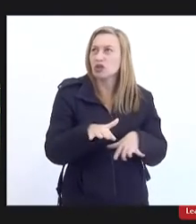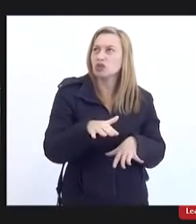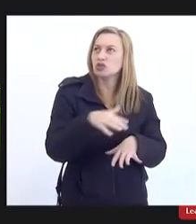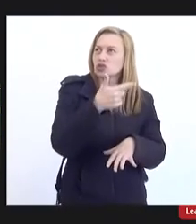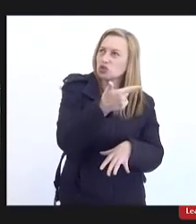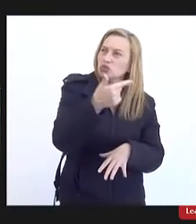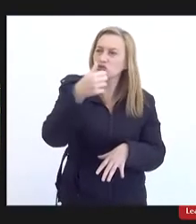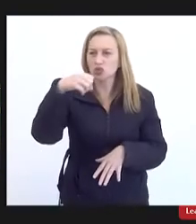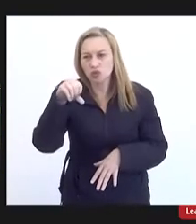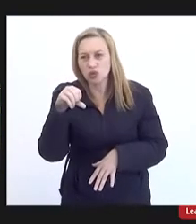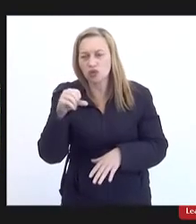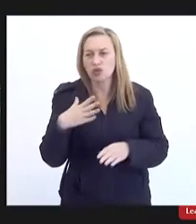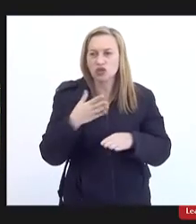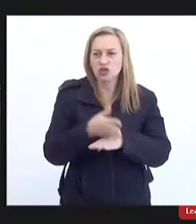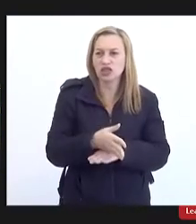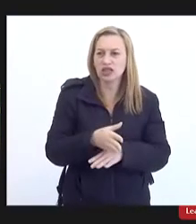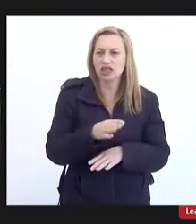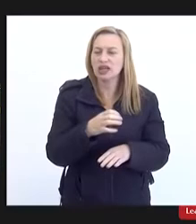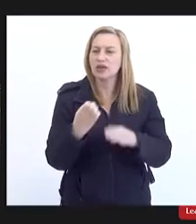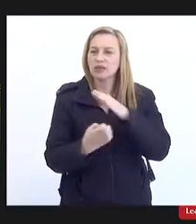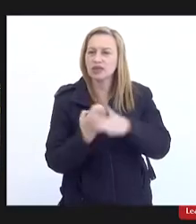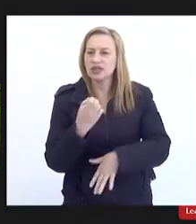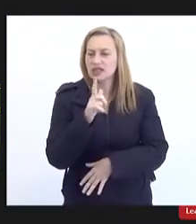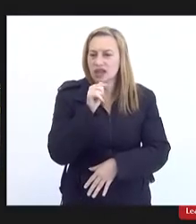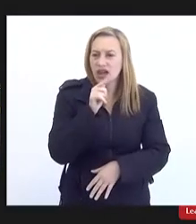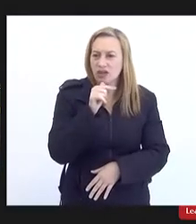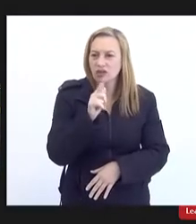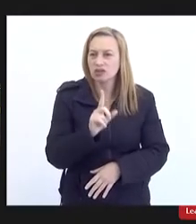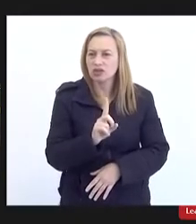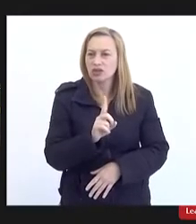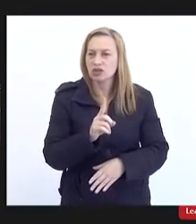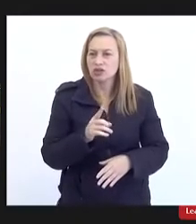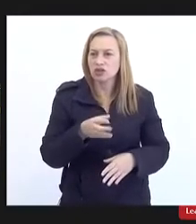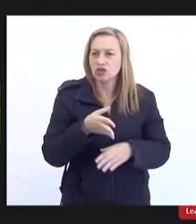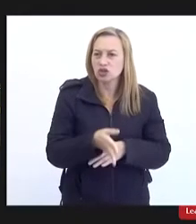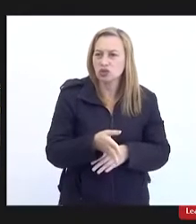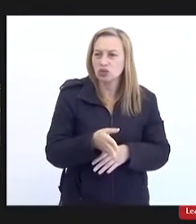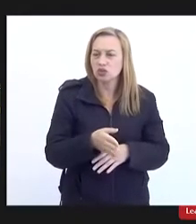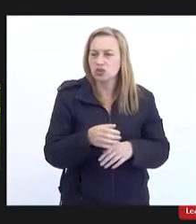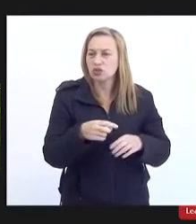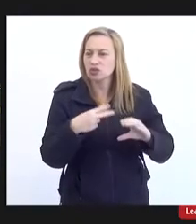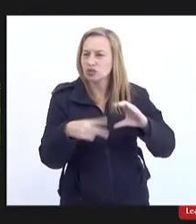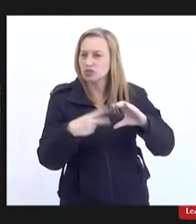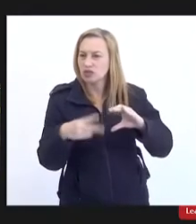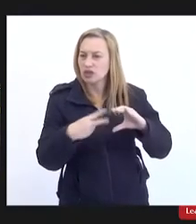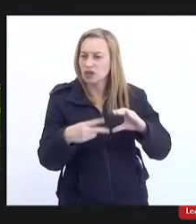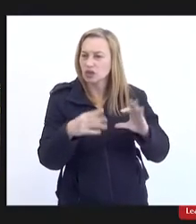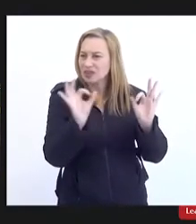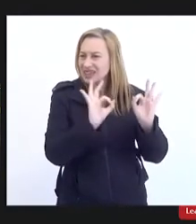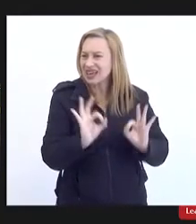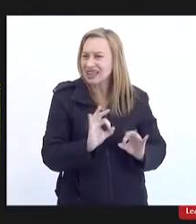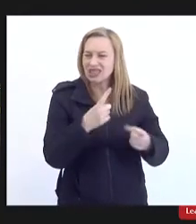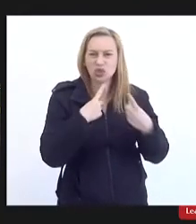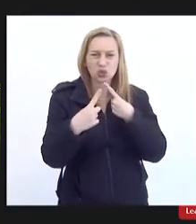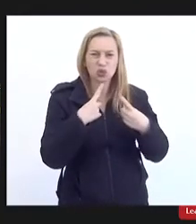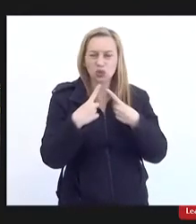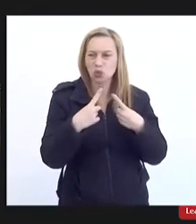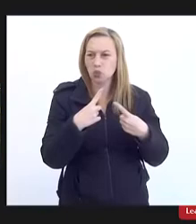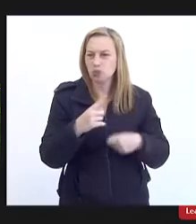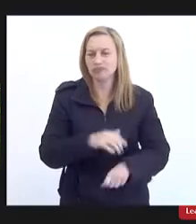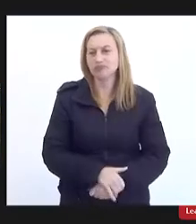com a chegada da CEDAI porque não passou pela câmara esse debate não passou pela câmara de vereadores